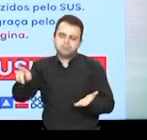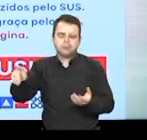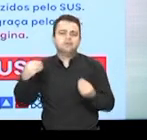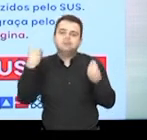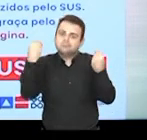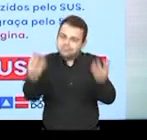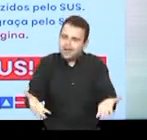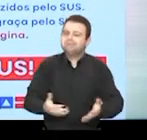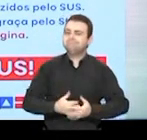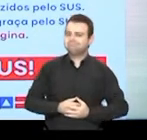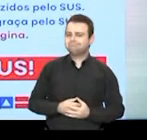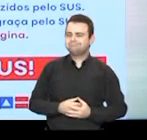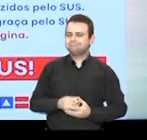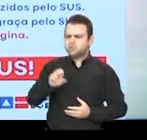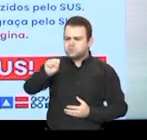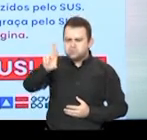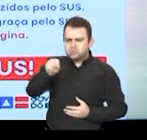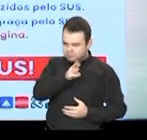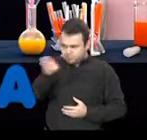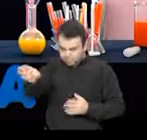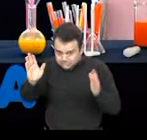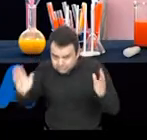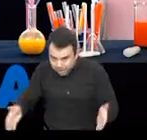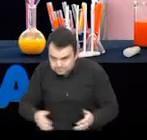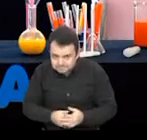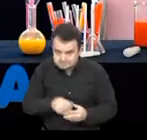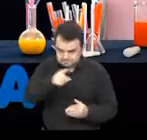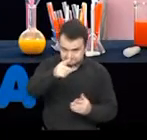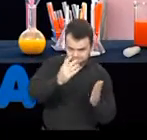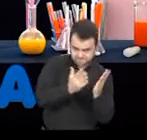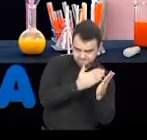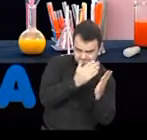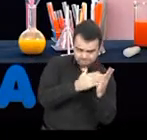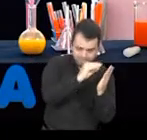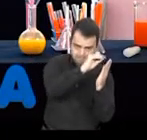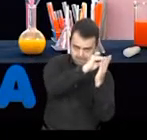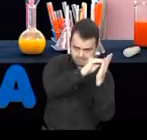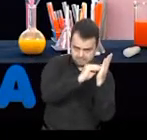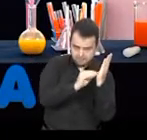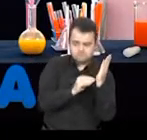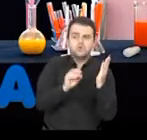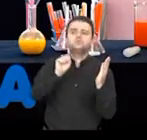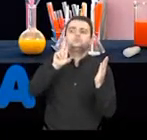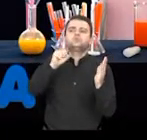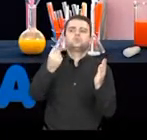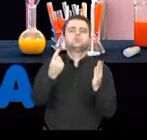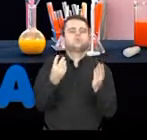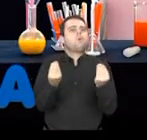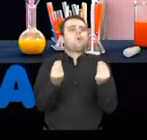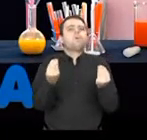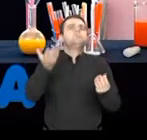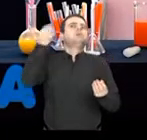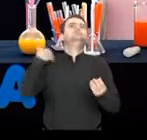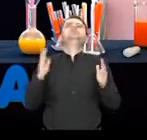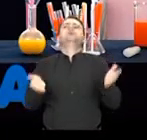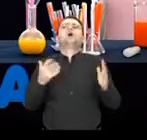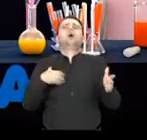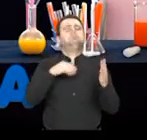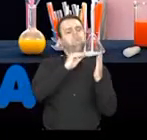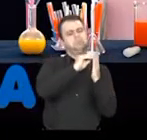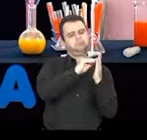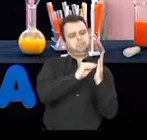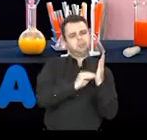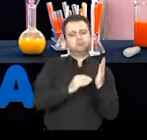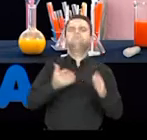Pois é, você já precisou do SUS? Anote no seu material de estudos de que maneira. Eu já precisei de